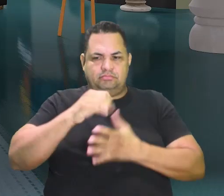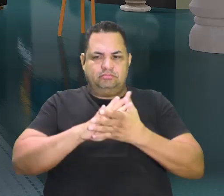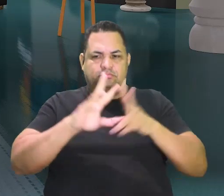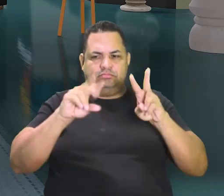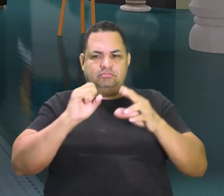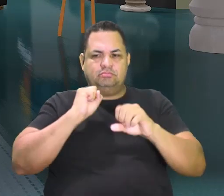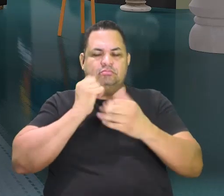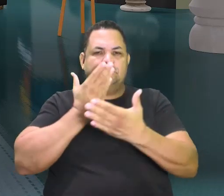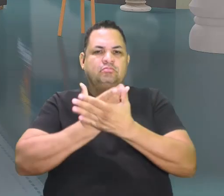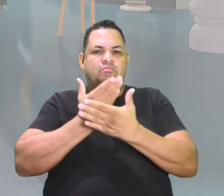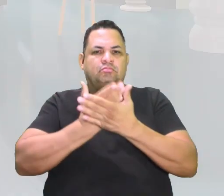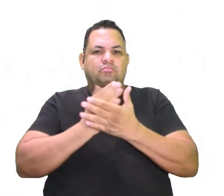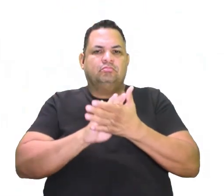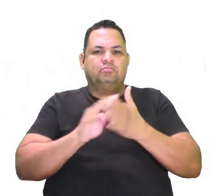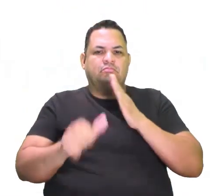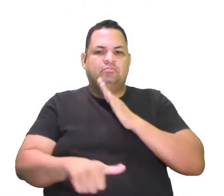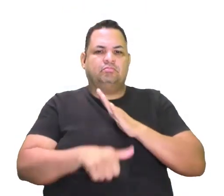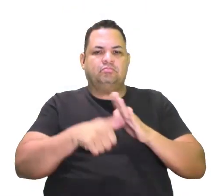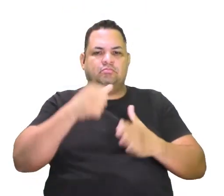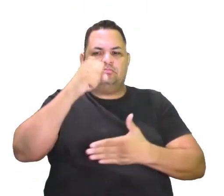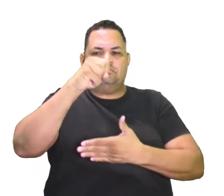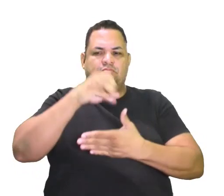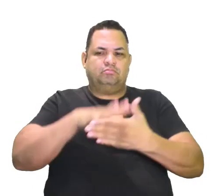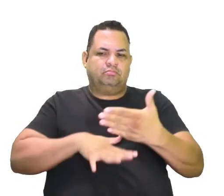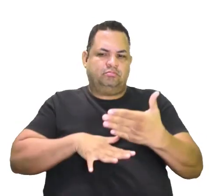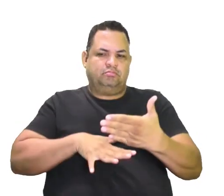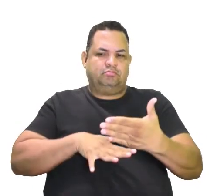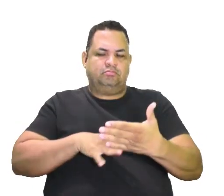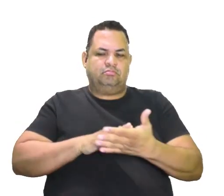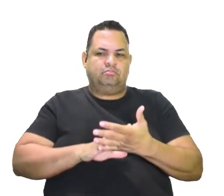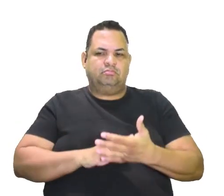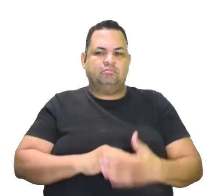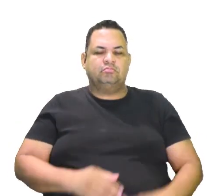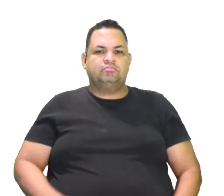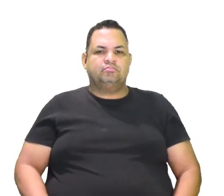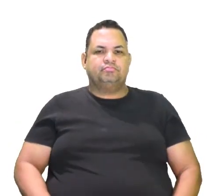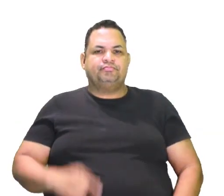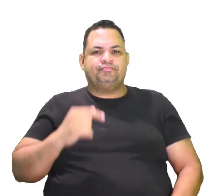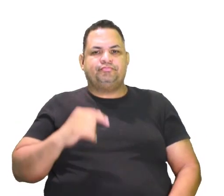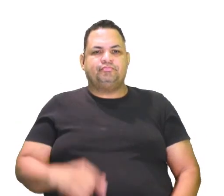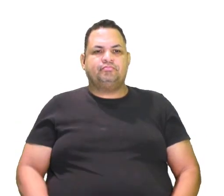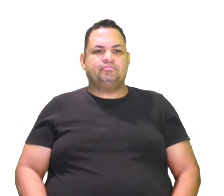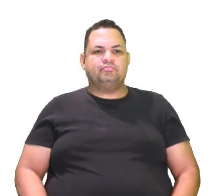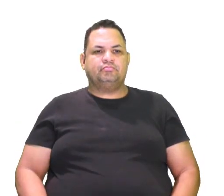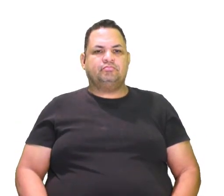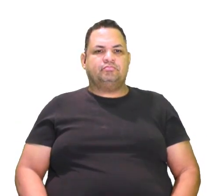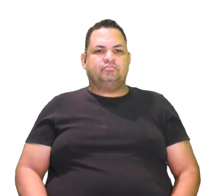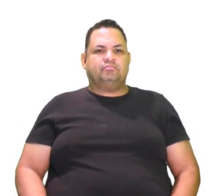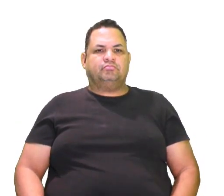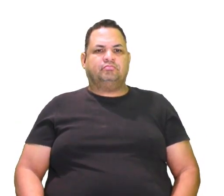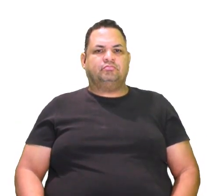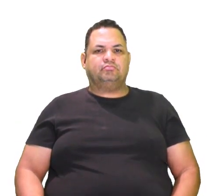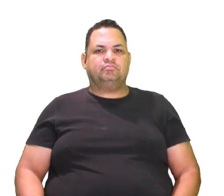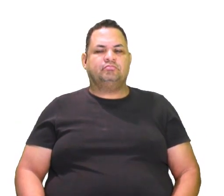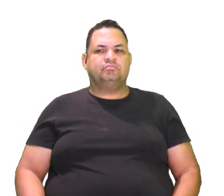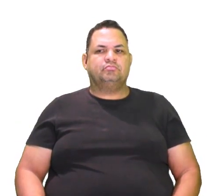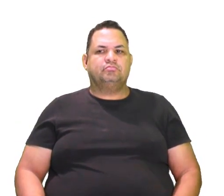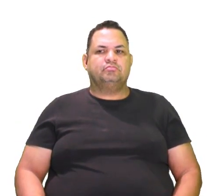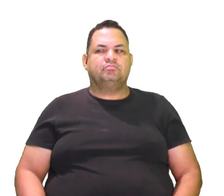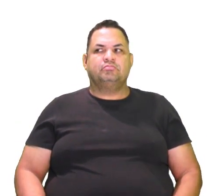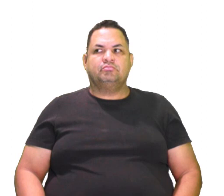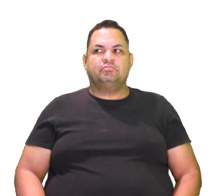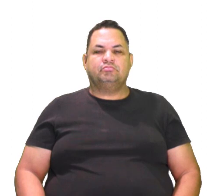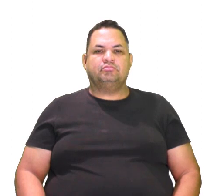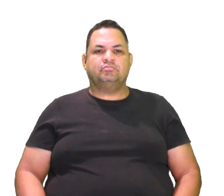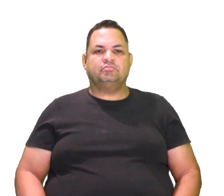abordados. Então, vamos aqui para a primeira questão aqui da nossa atividade, né? Onde a gente já tirou as dúvidas, né?